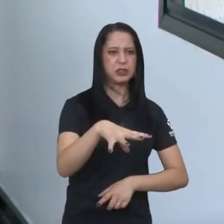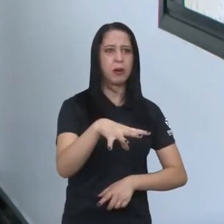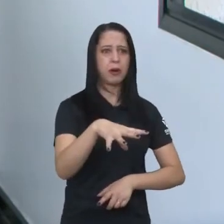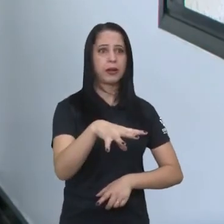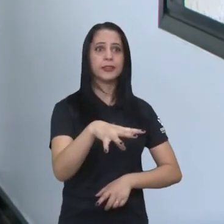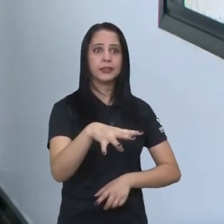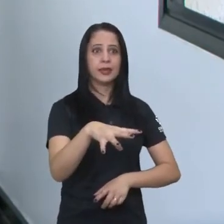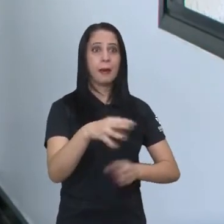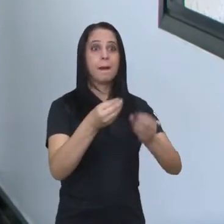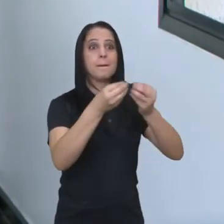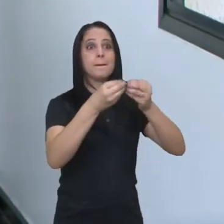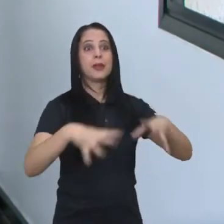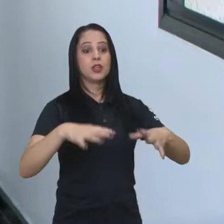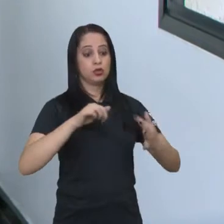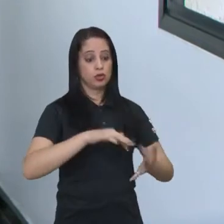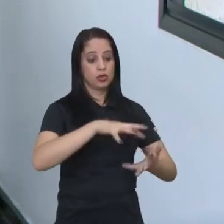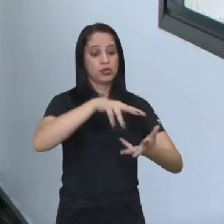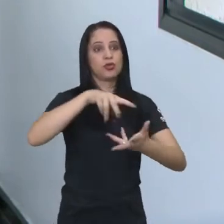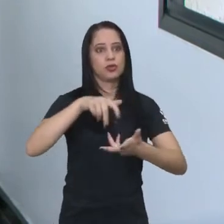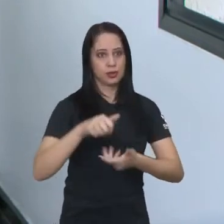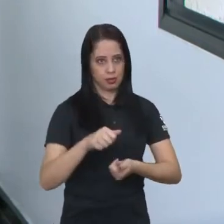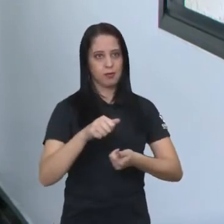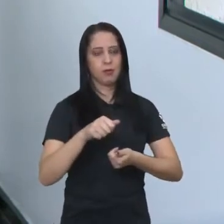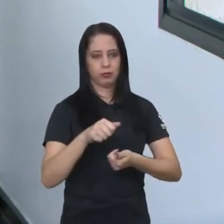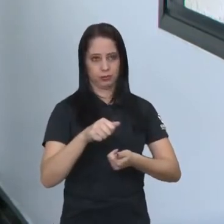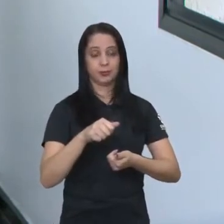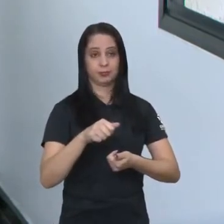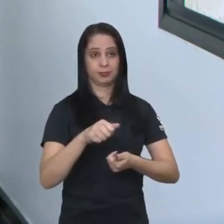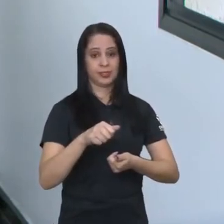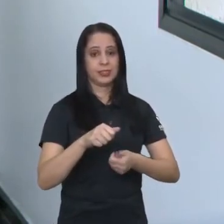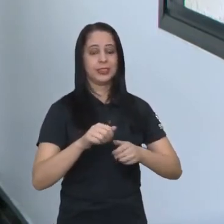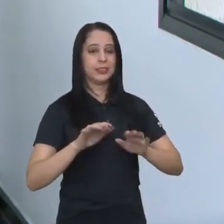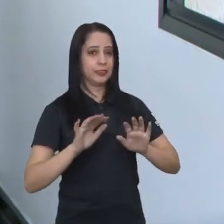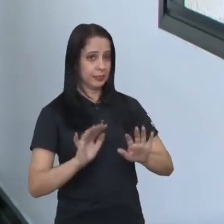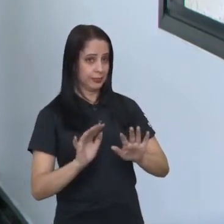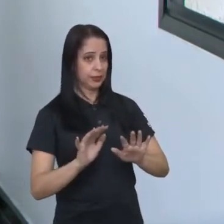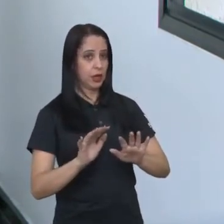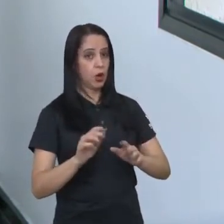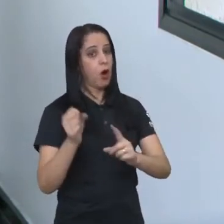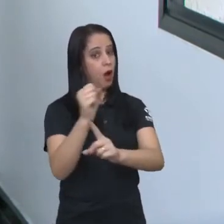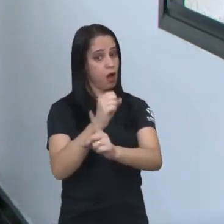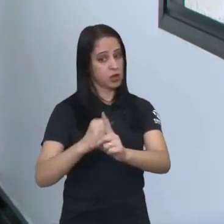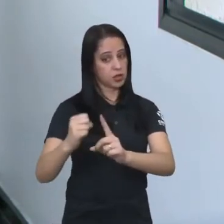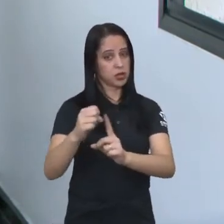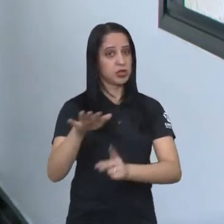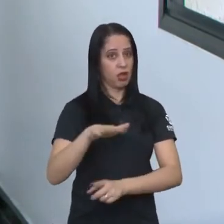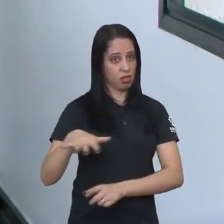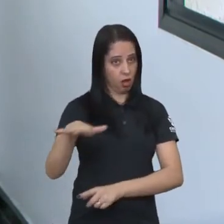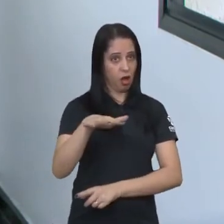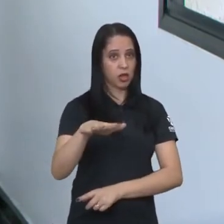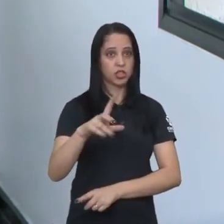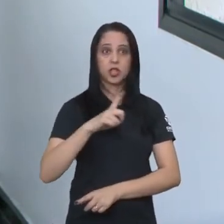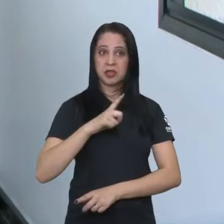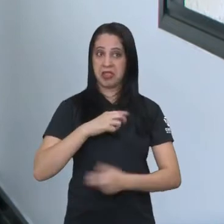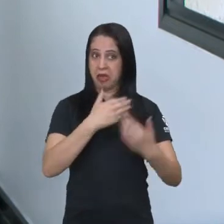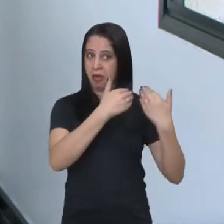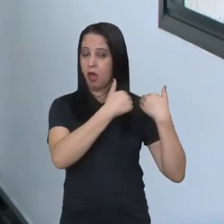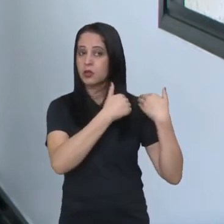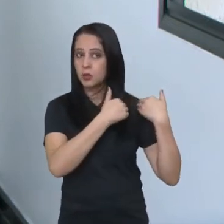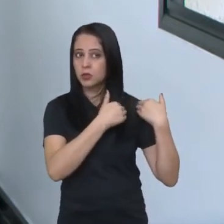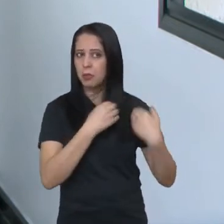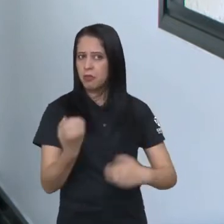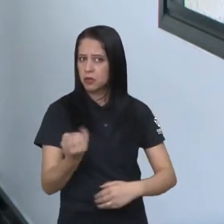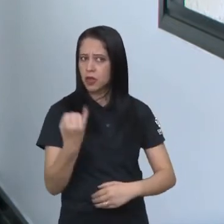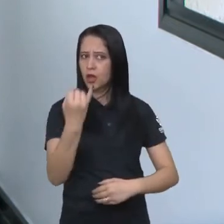aquecimento global, contaminação de corpos hídricos, depleção de recursos naturais e a população tem um